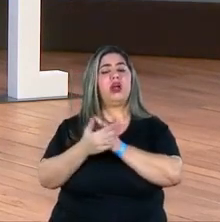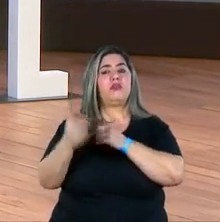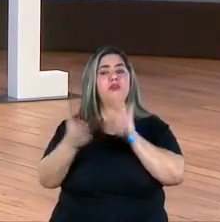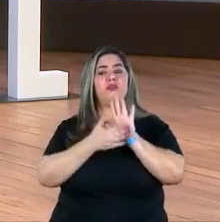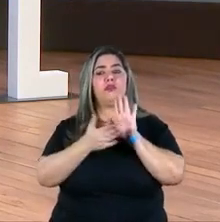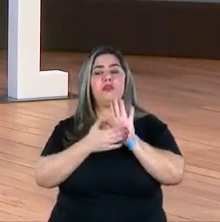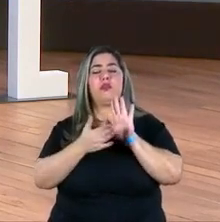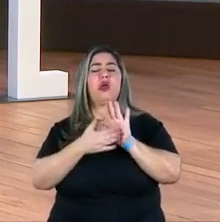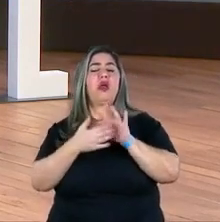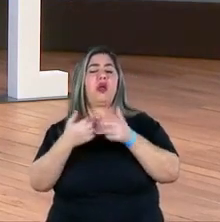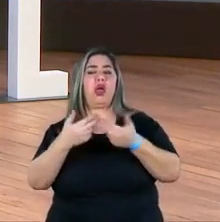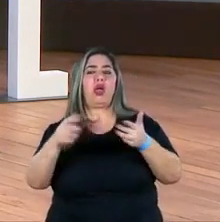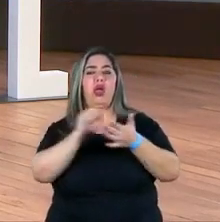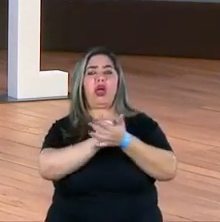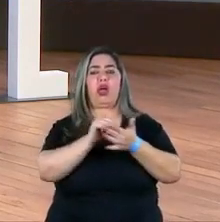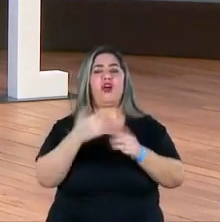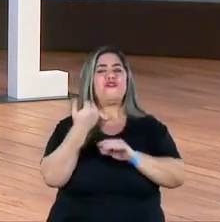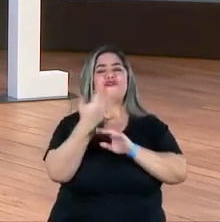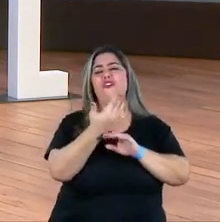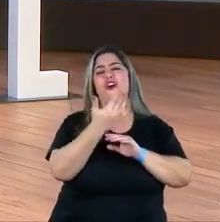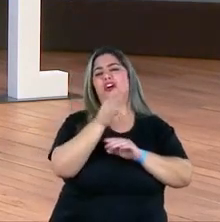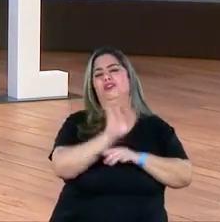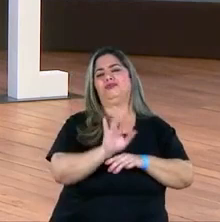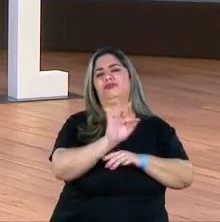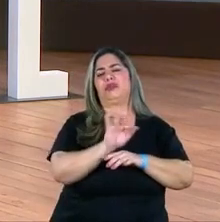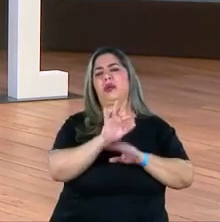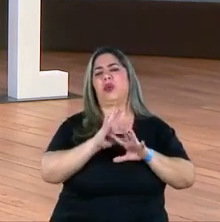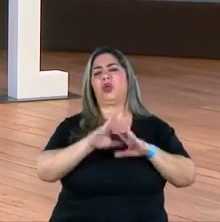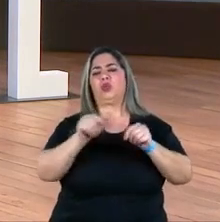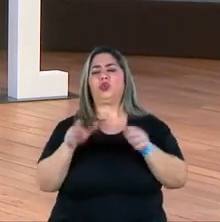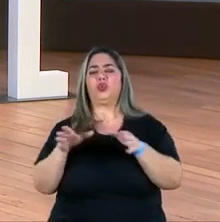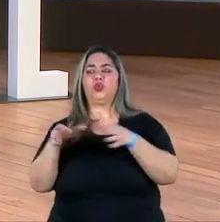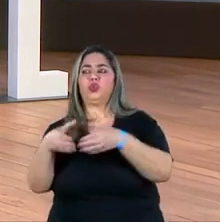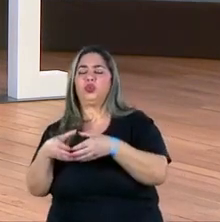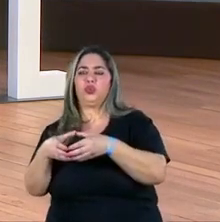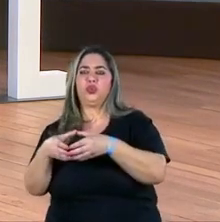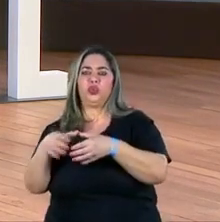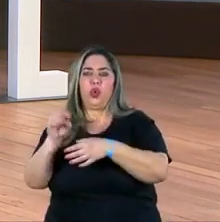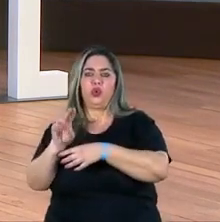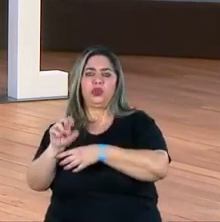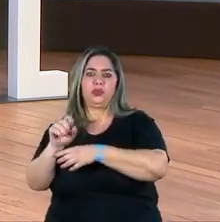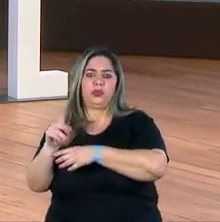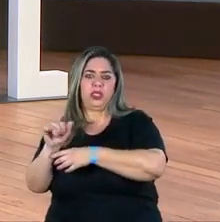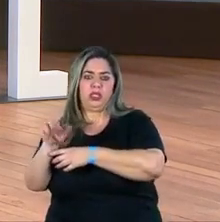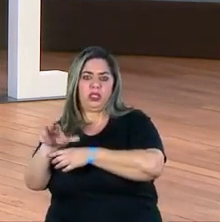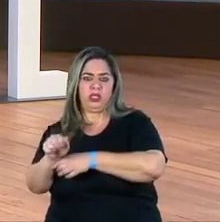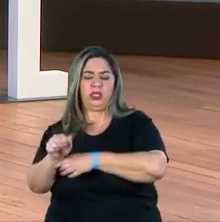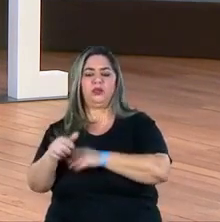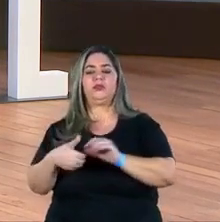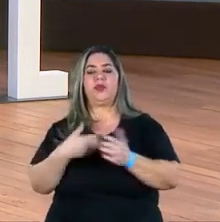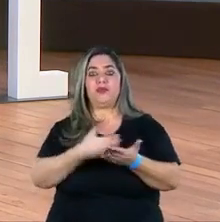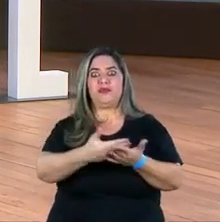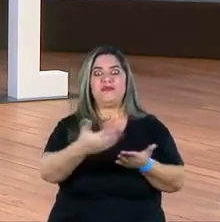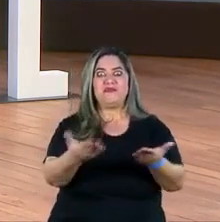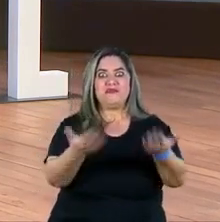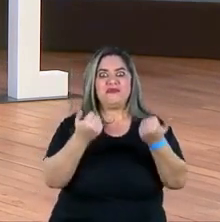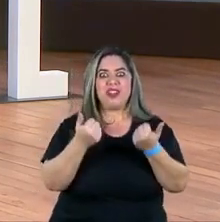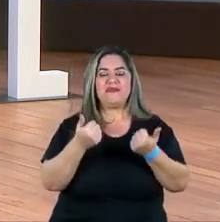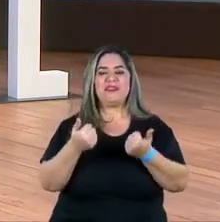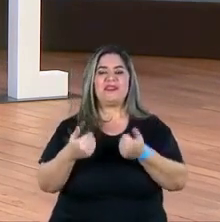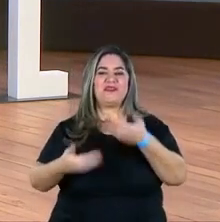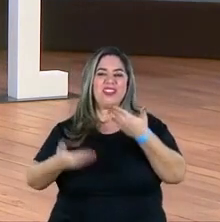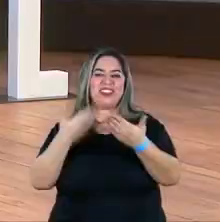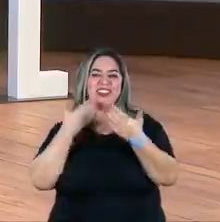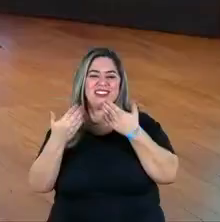atividades lúdicas fora do âmbito acadêmico para toda a comunidade USPiana. E vamos lá? Vamos começar o nosso bate